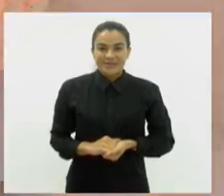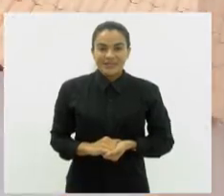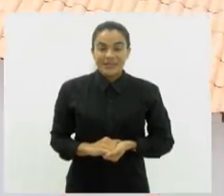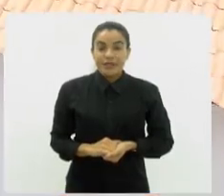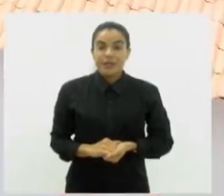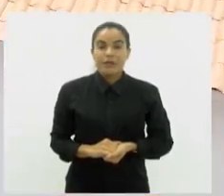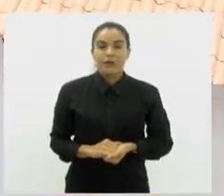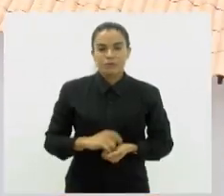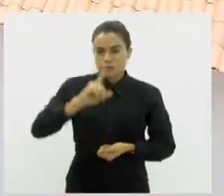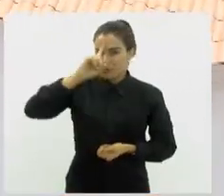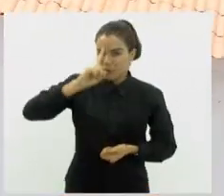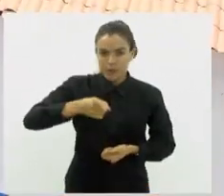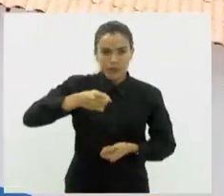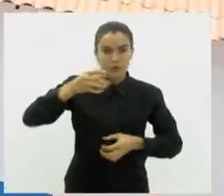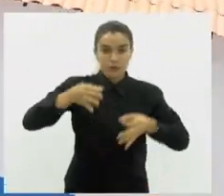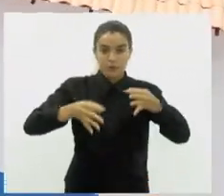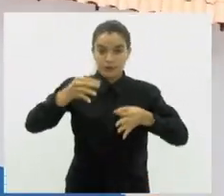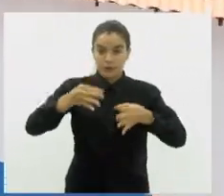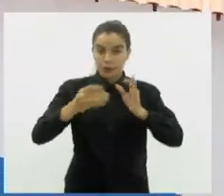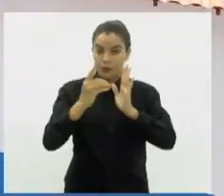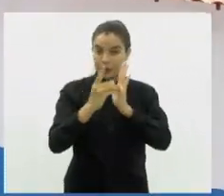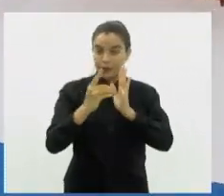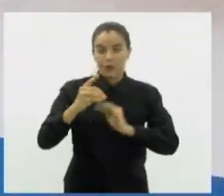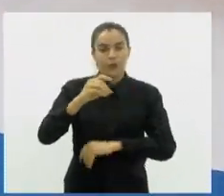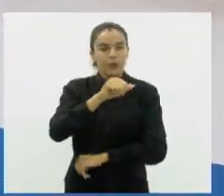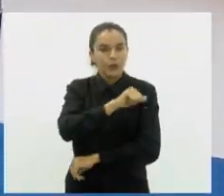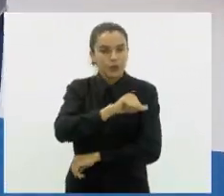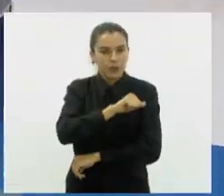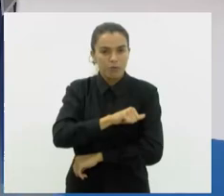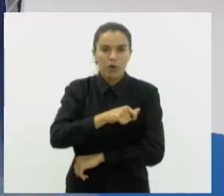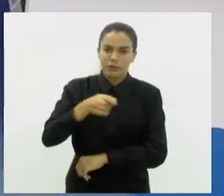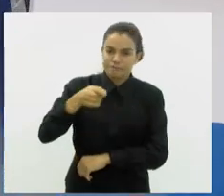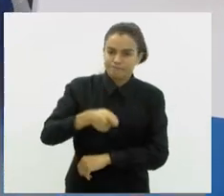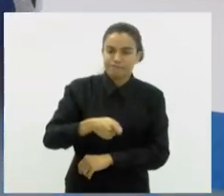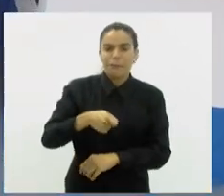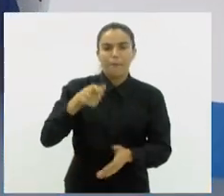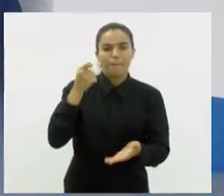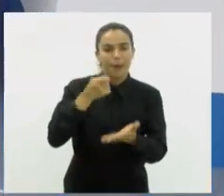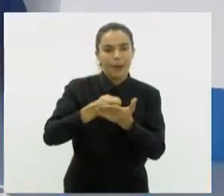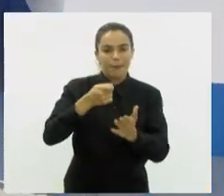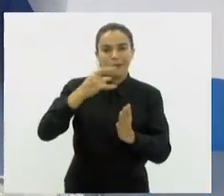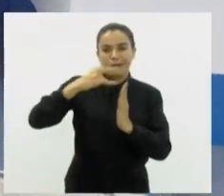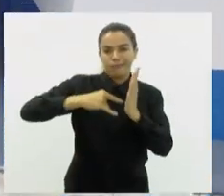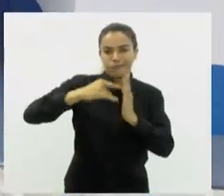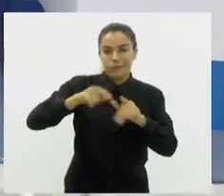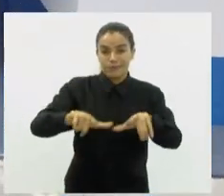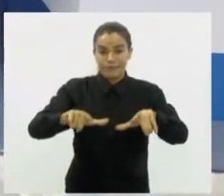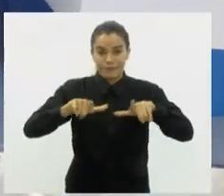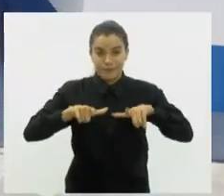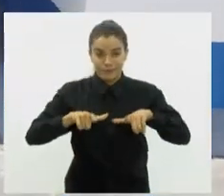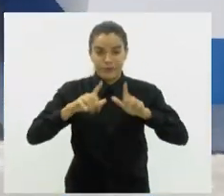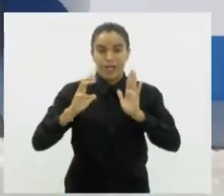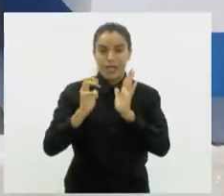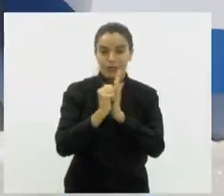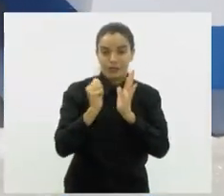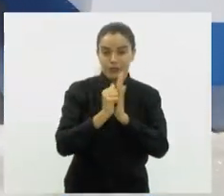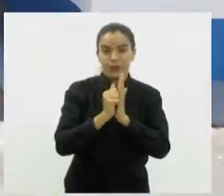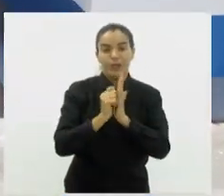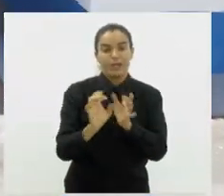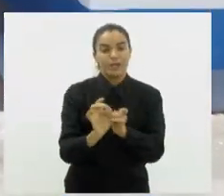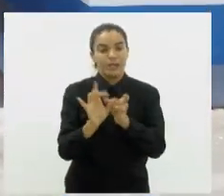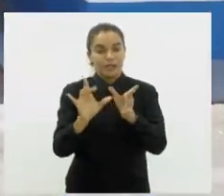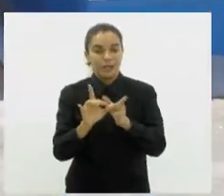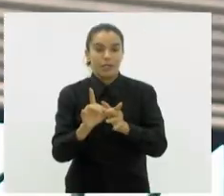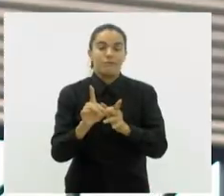Por determinação da justiça, o Detran do Rio já pode exigir o pagamento da taxa de emissão do certificado de registro e licenciamento de